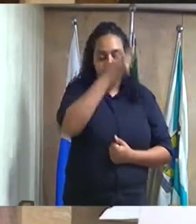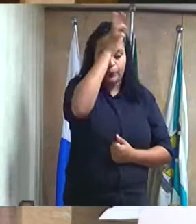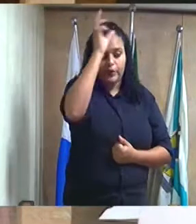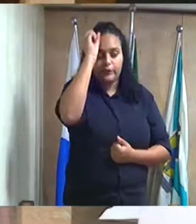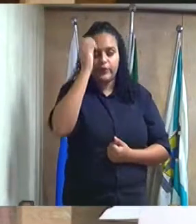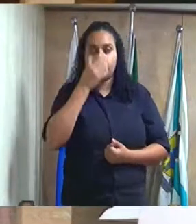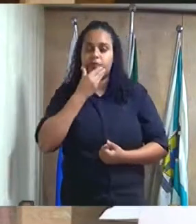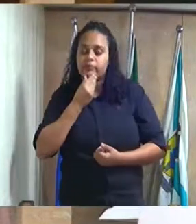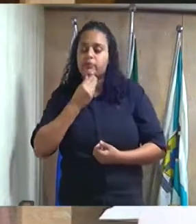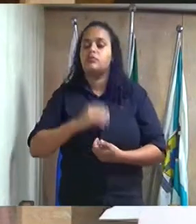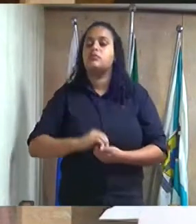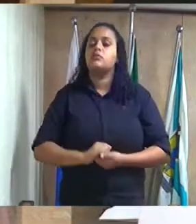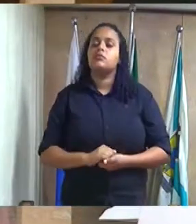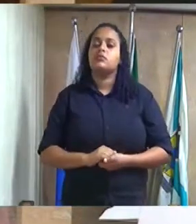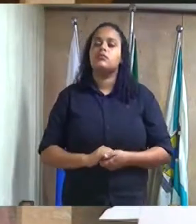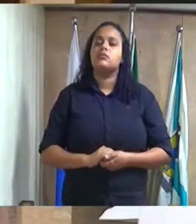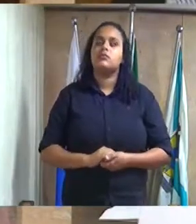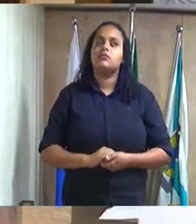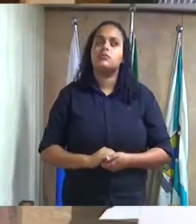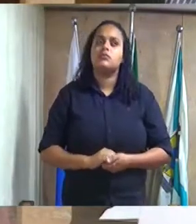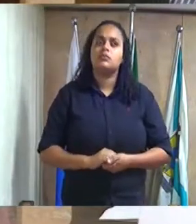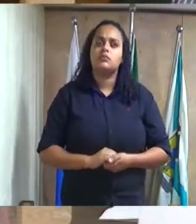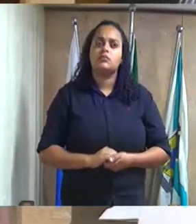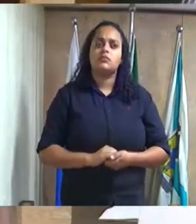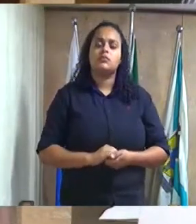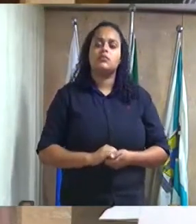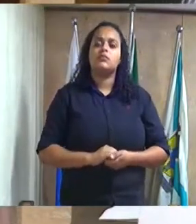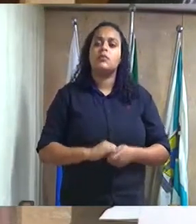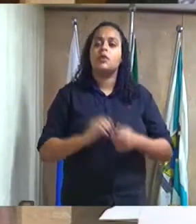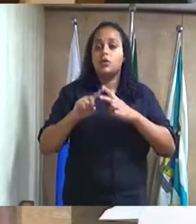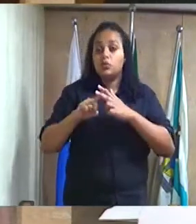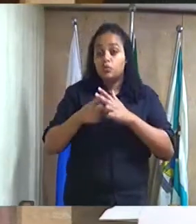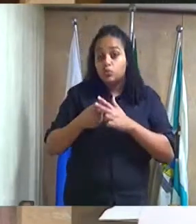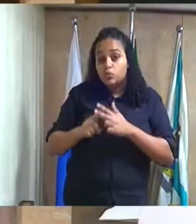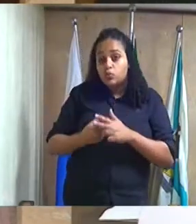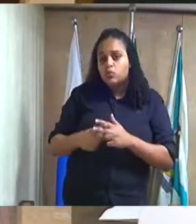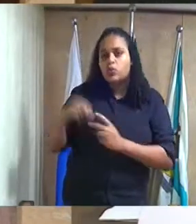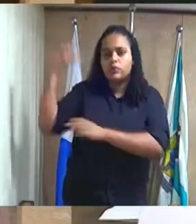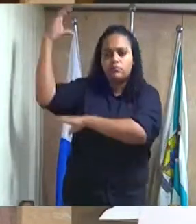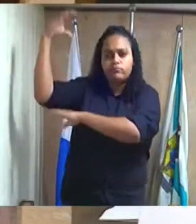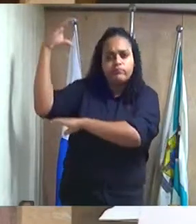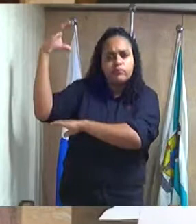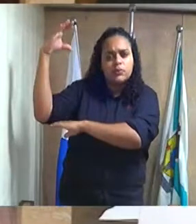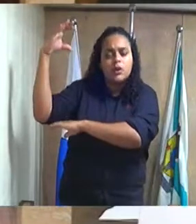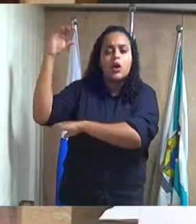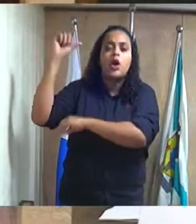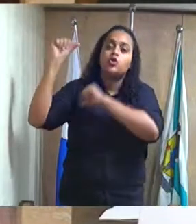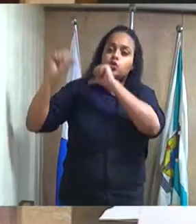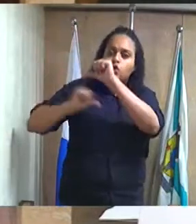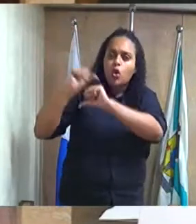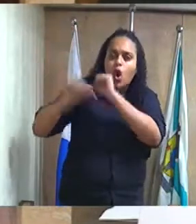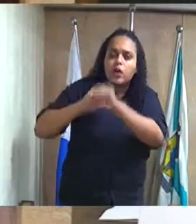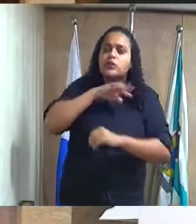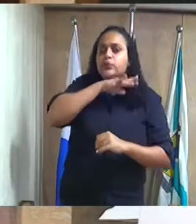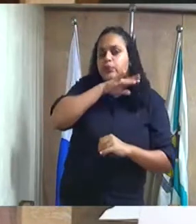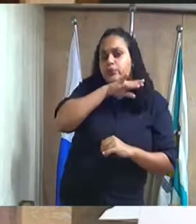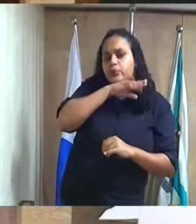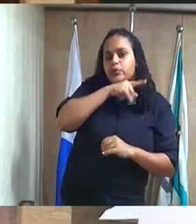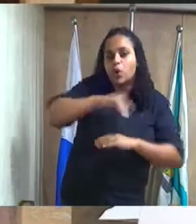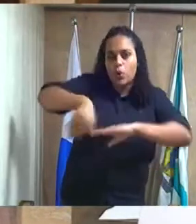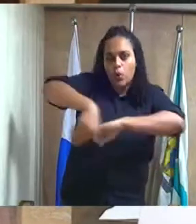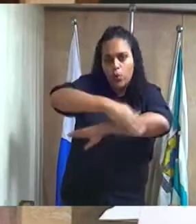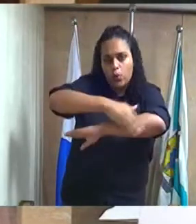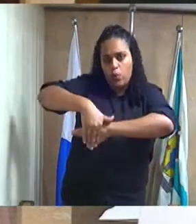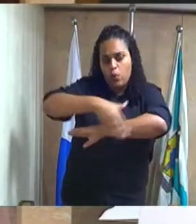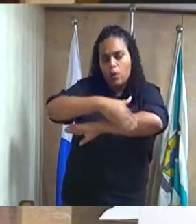excelentíssimo senhor prefeito Revisão de iluminação pública com troca das lâmpadas queimadas ao longo